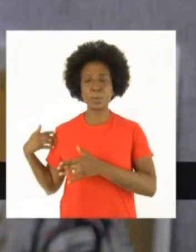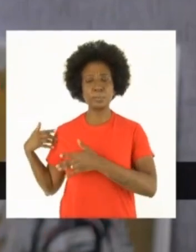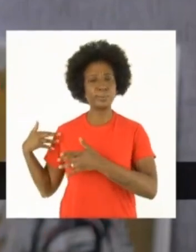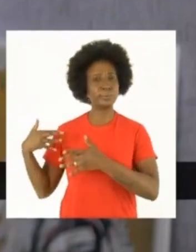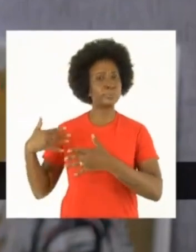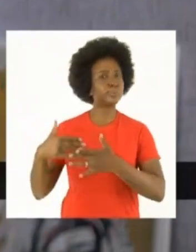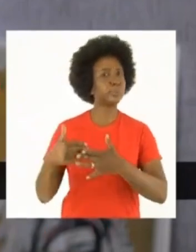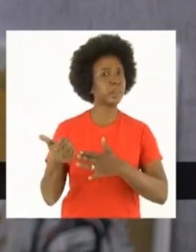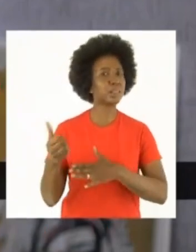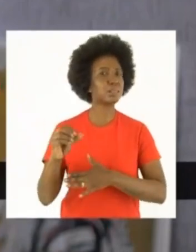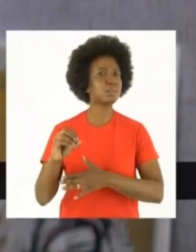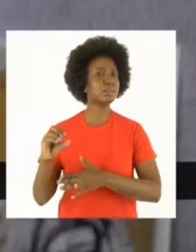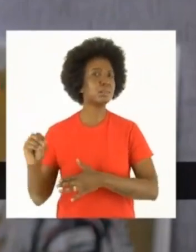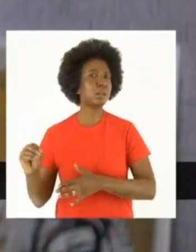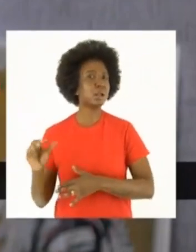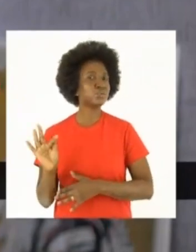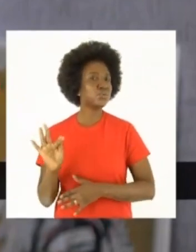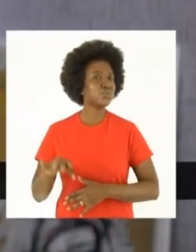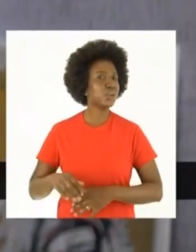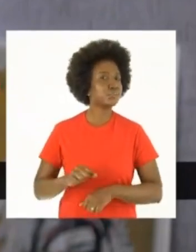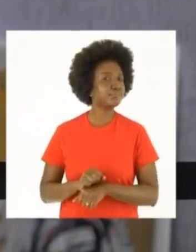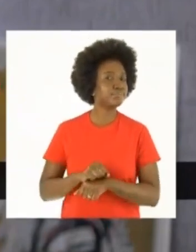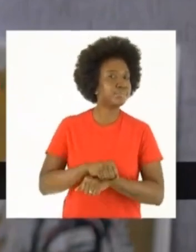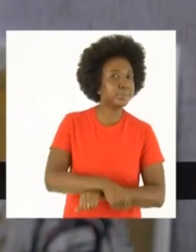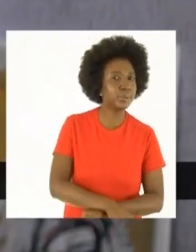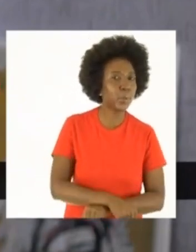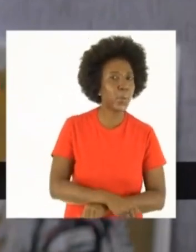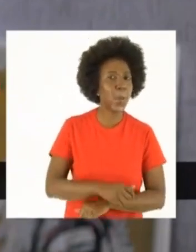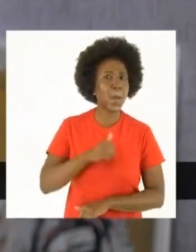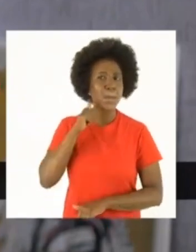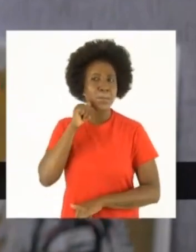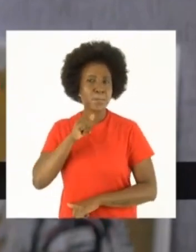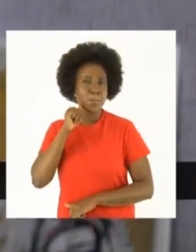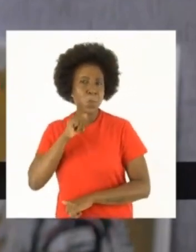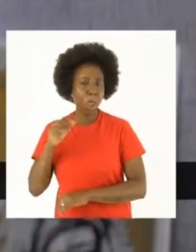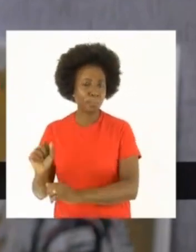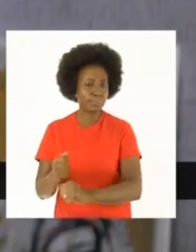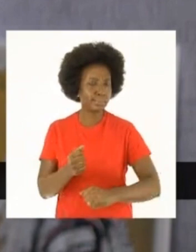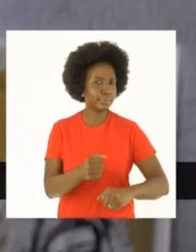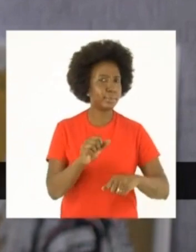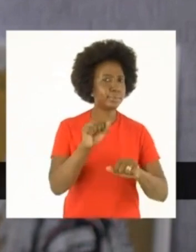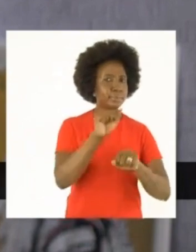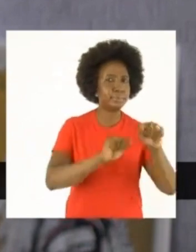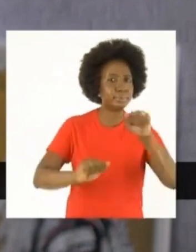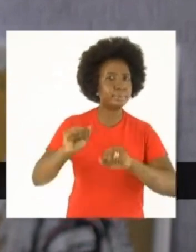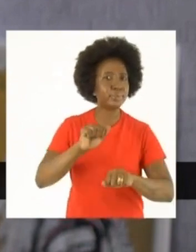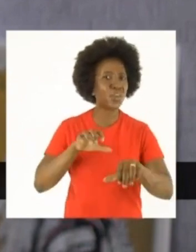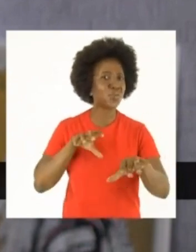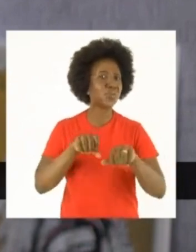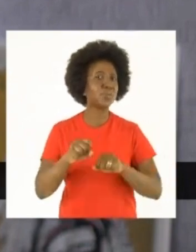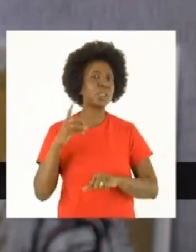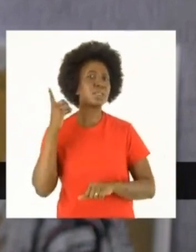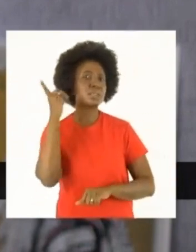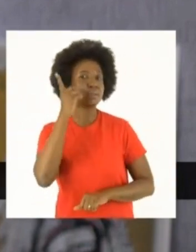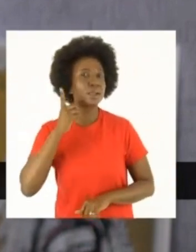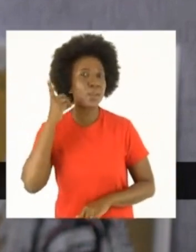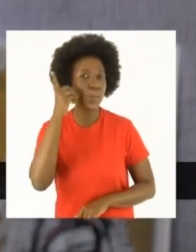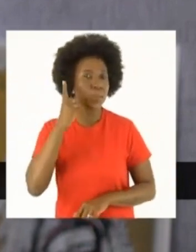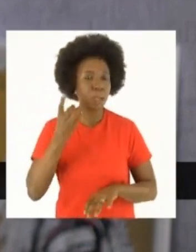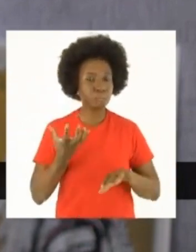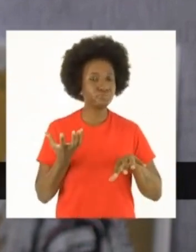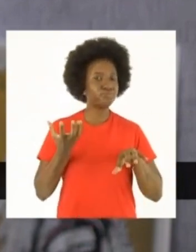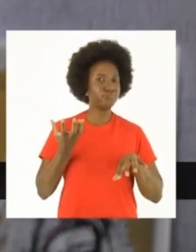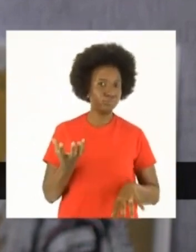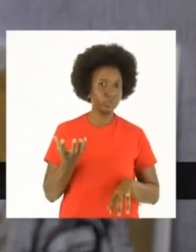Mais de 100 anos depois do fim da escravidão Uma trabalhadora doméstica chega como constituinte à Câmara dos Deputados Para